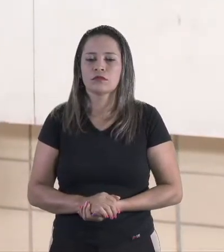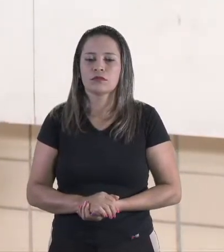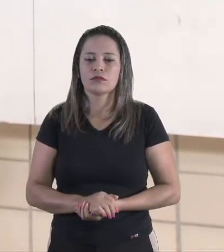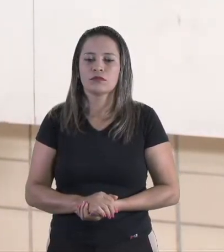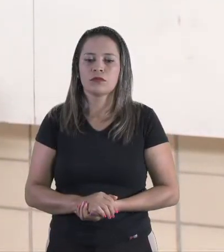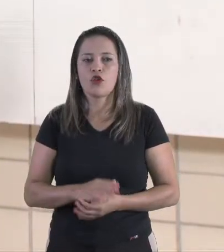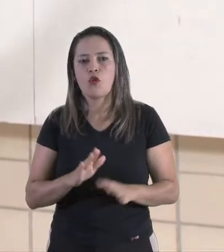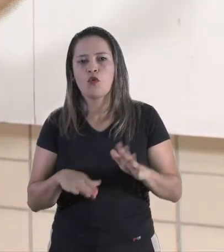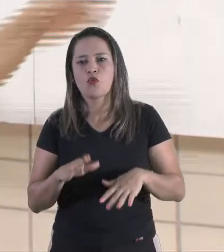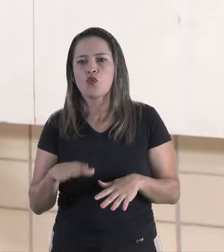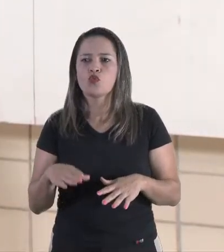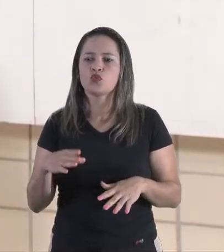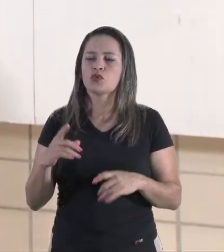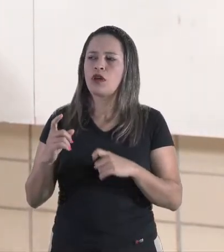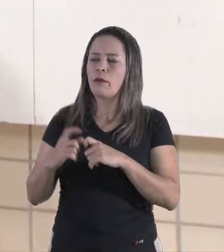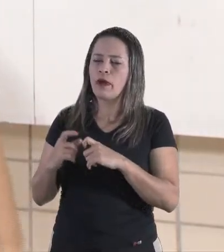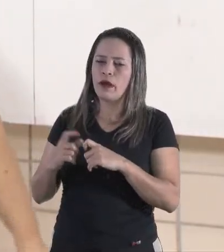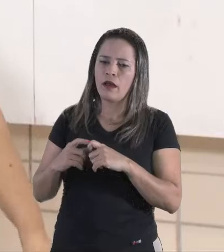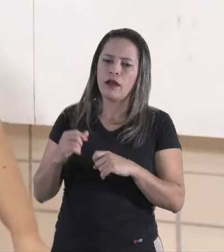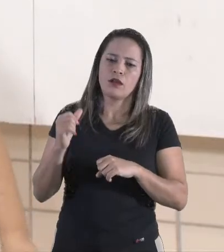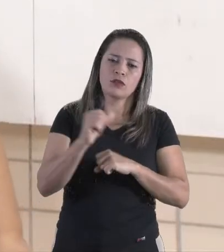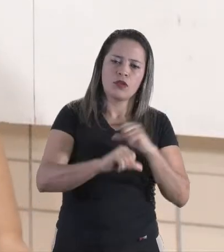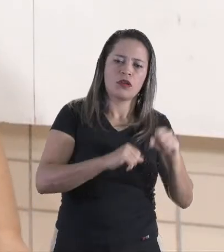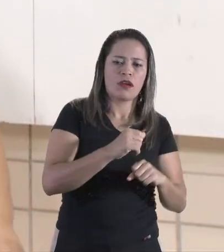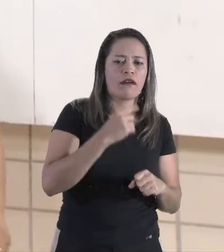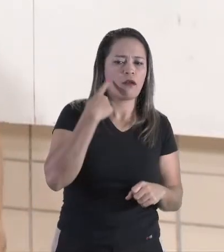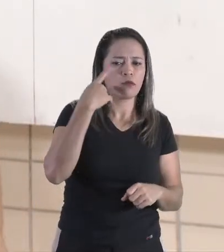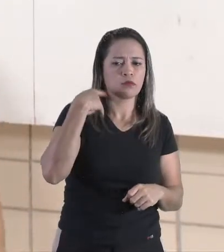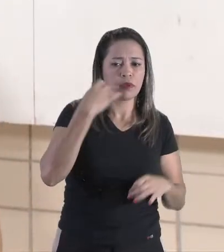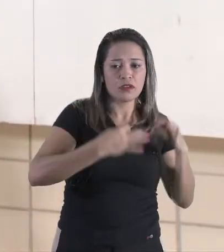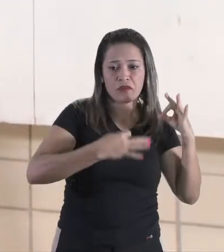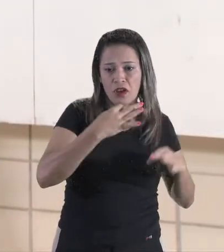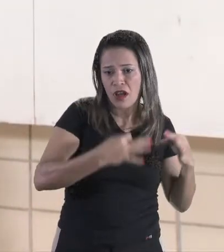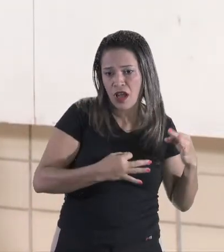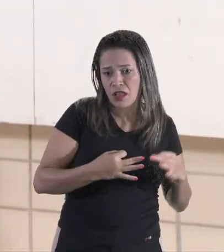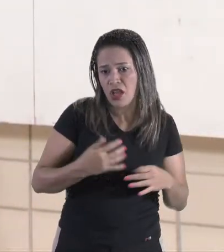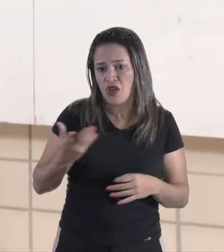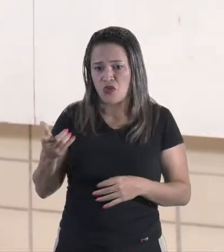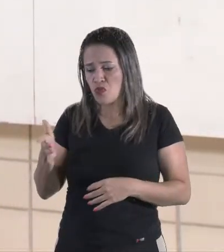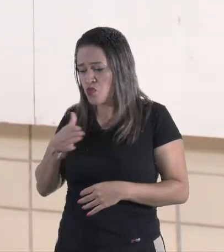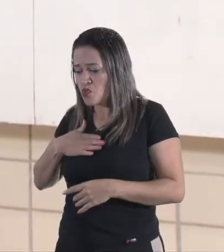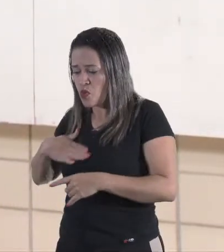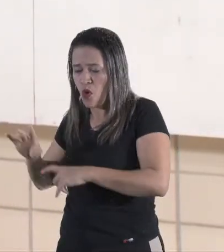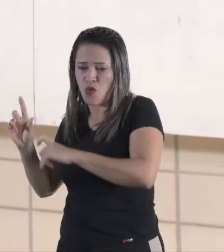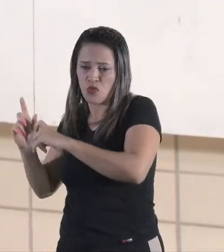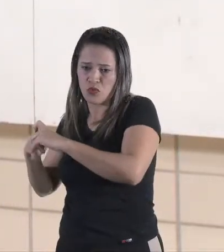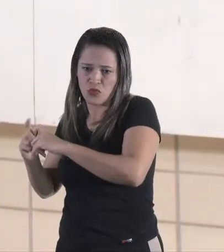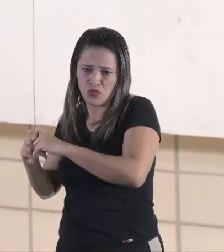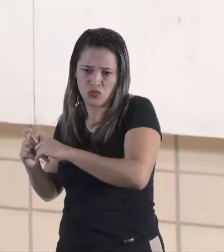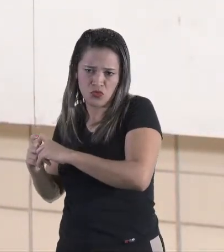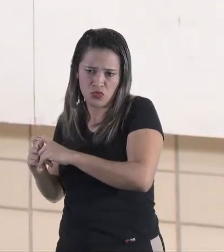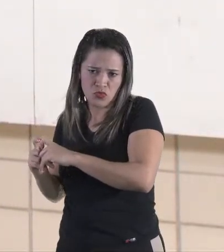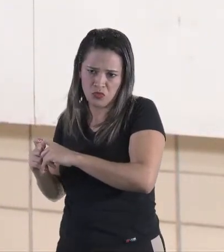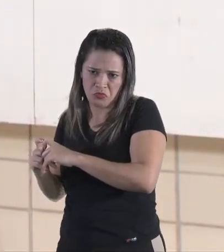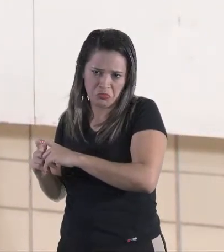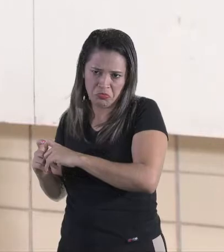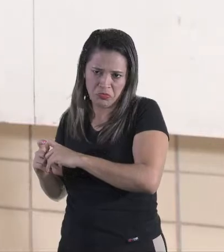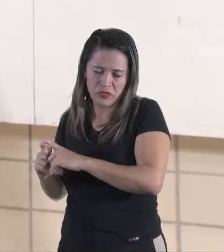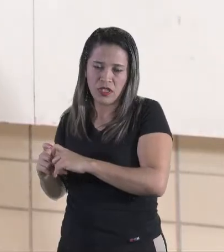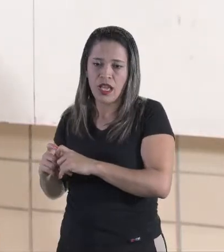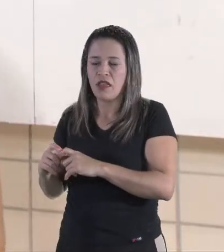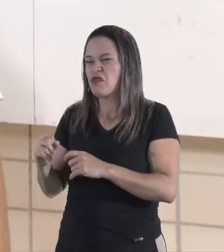uns estudaram para ser médico, depois foram ser advogados. Eles descobriram que eles não gostavam da medicina, não gostavam de